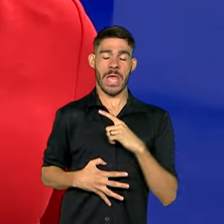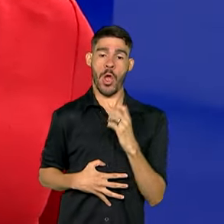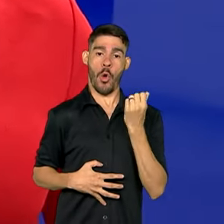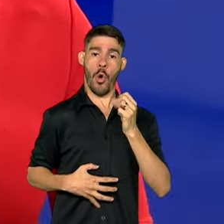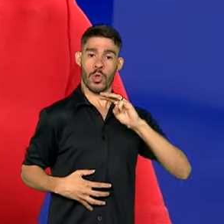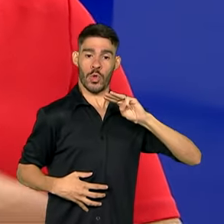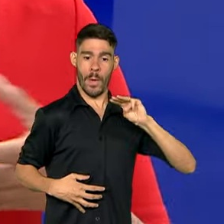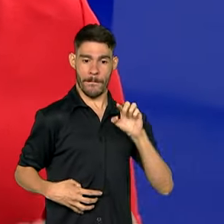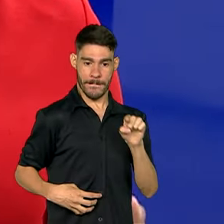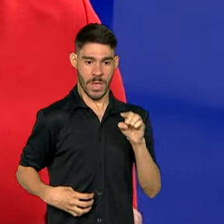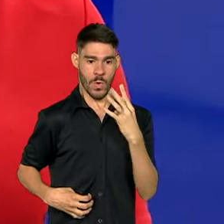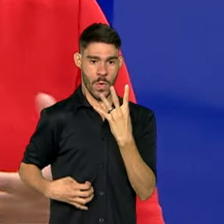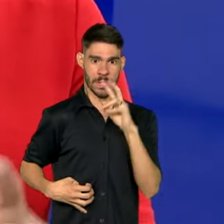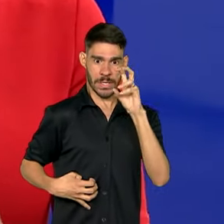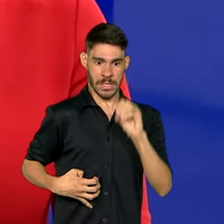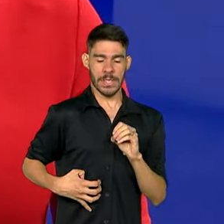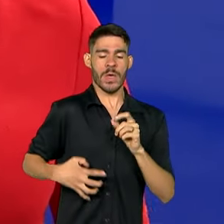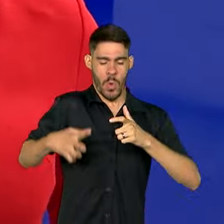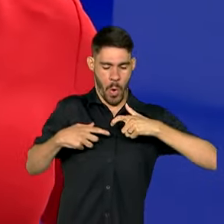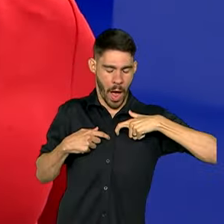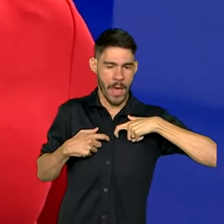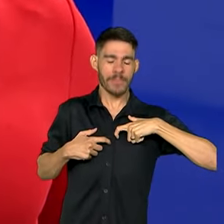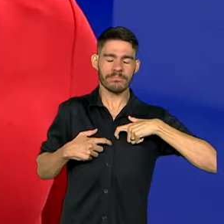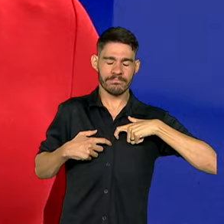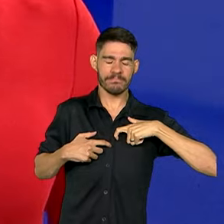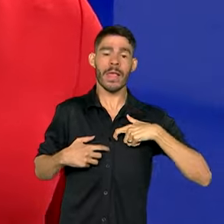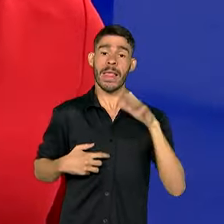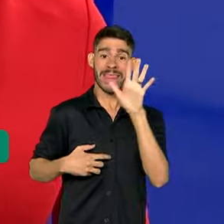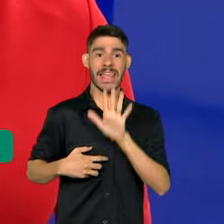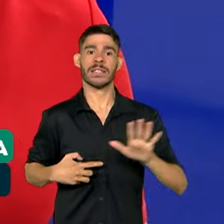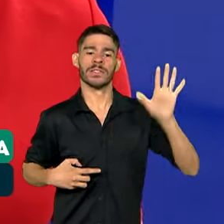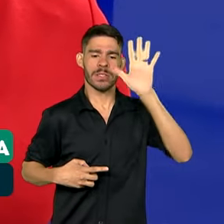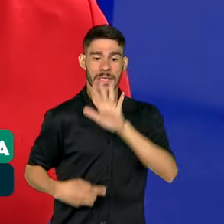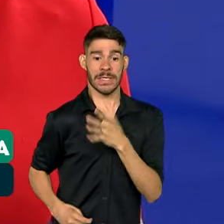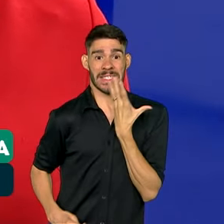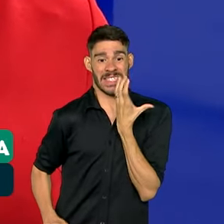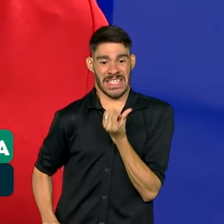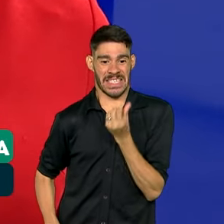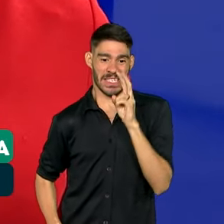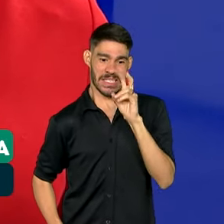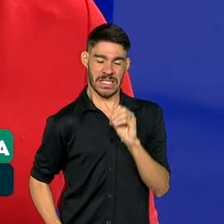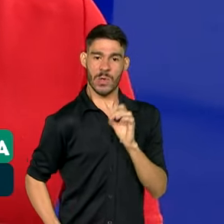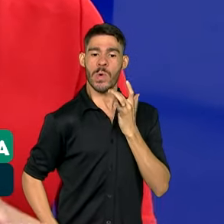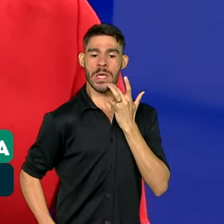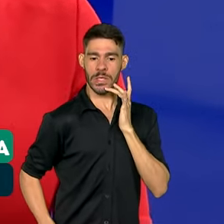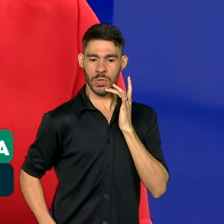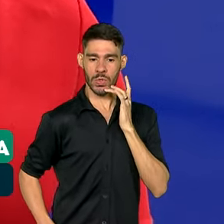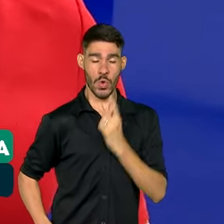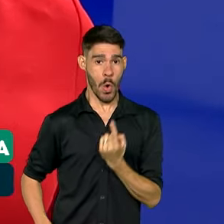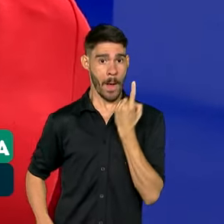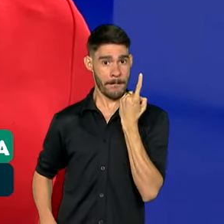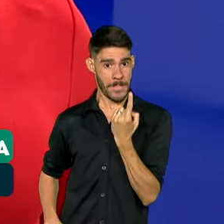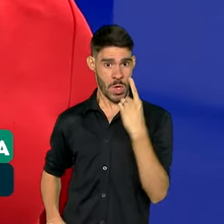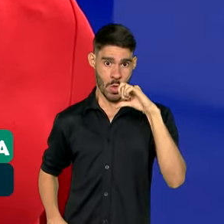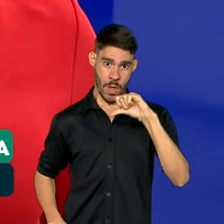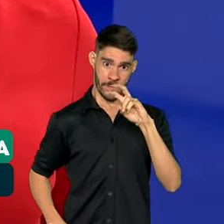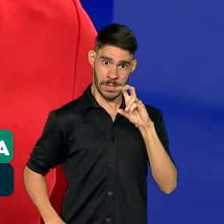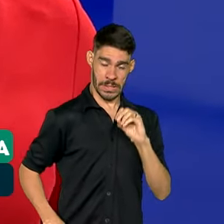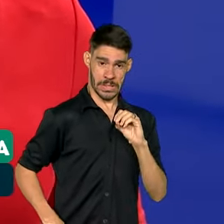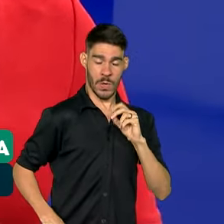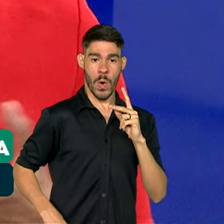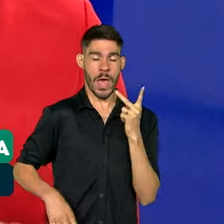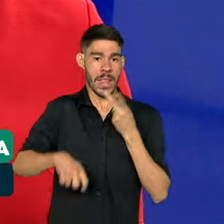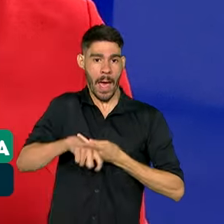.450 medalhas nacionais. São 650 de ouro, 1.950